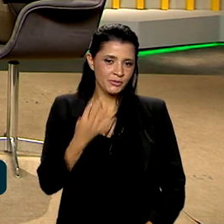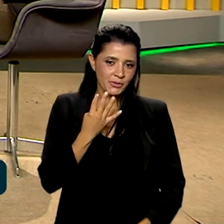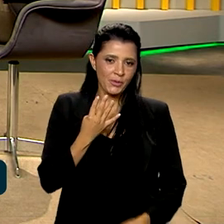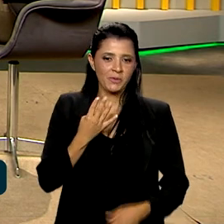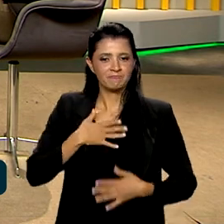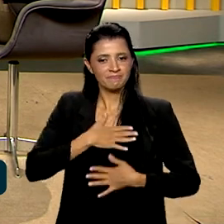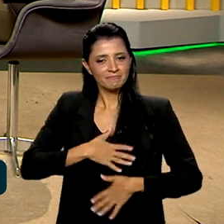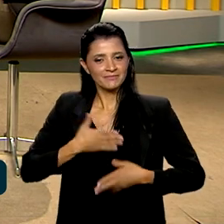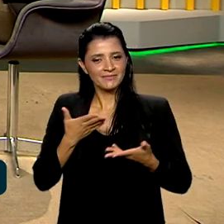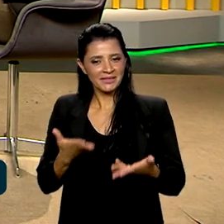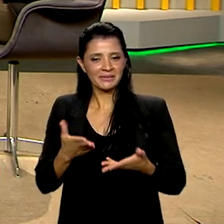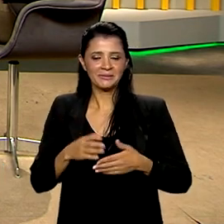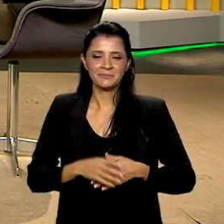satisfação estar aqui com vocês. Igualmente.